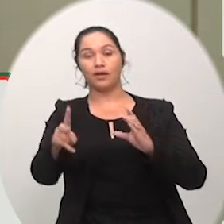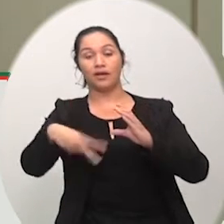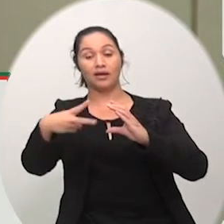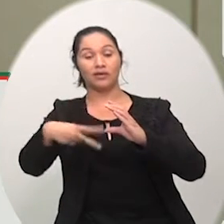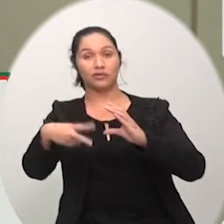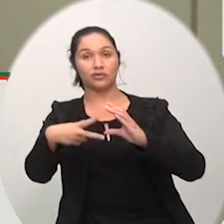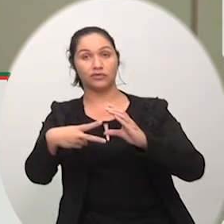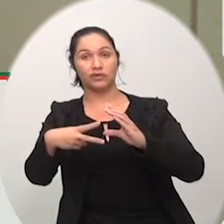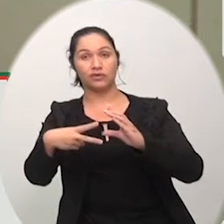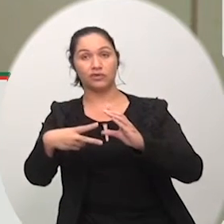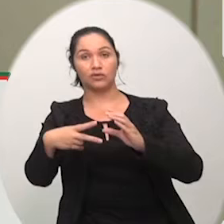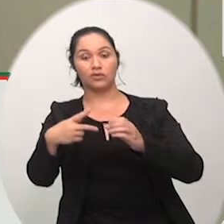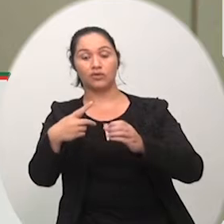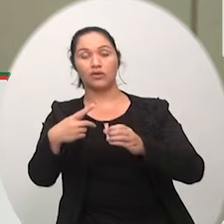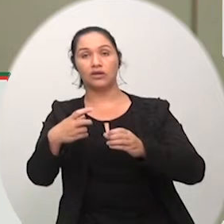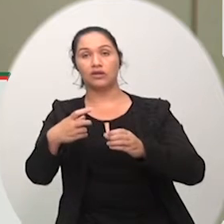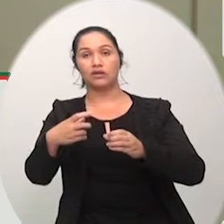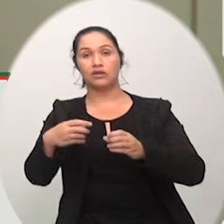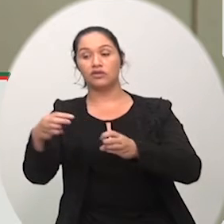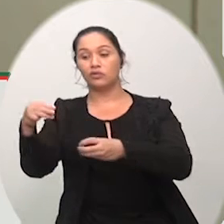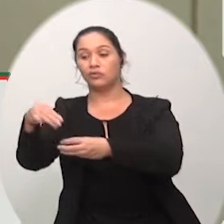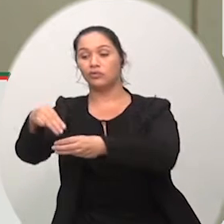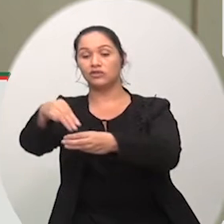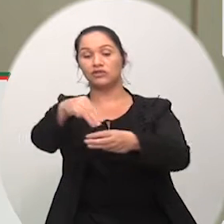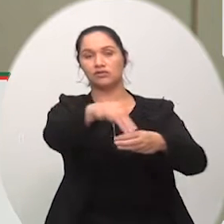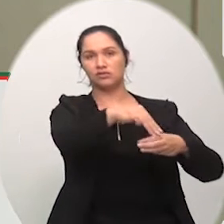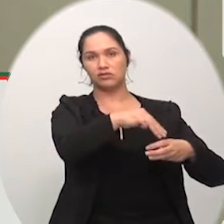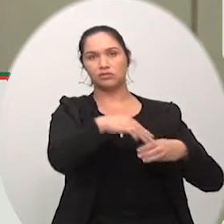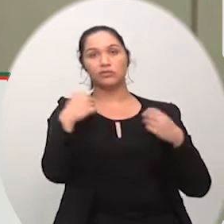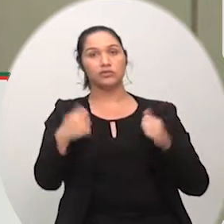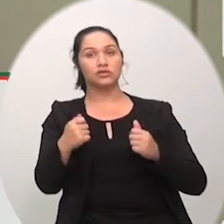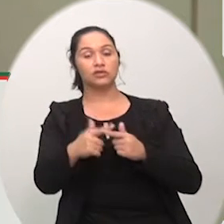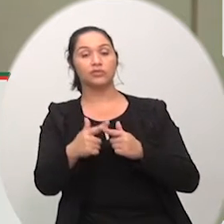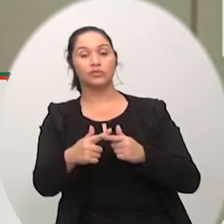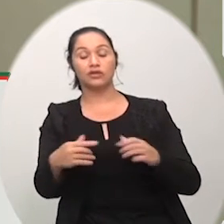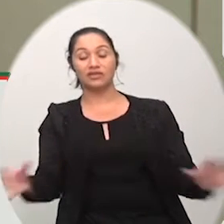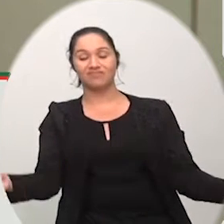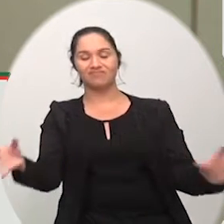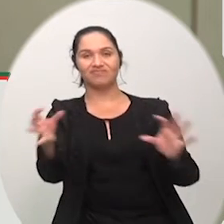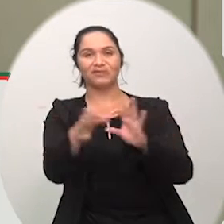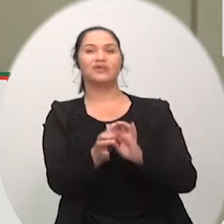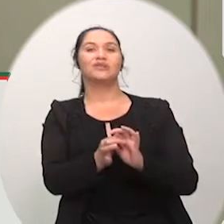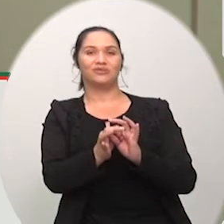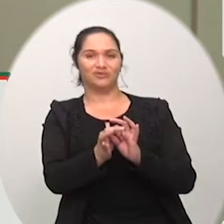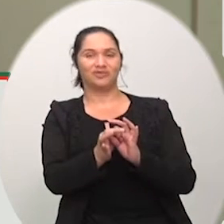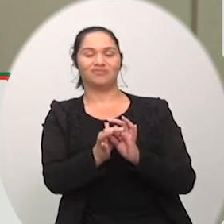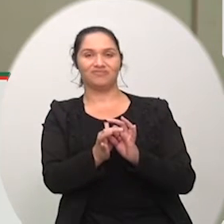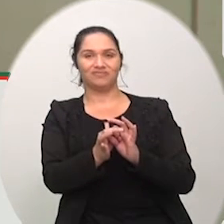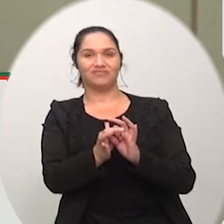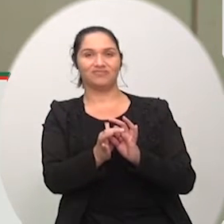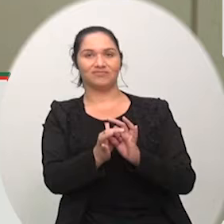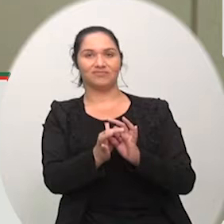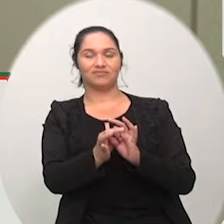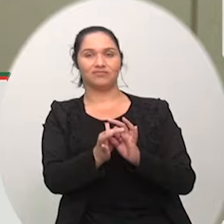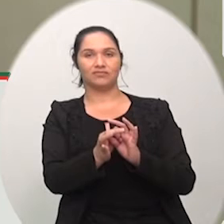de todos os municípios se nós nos unirmos câmara municipais